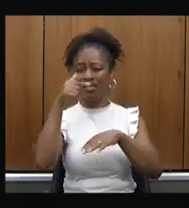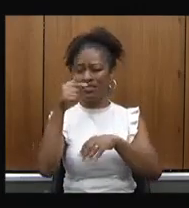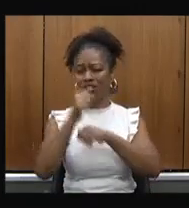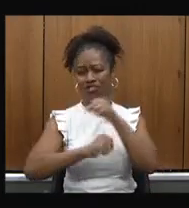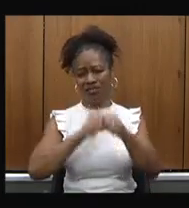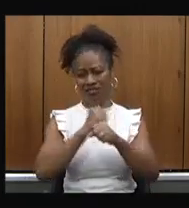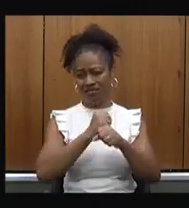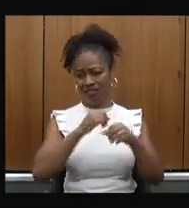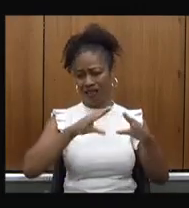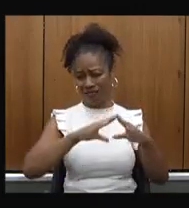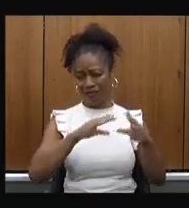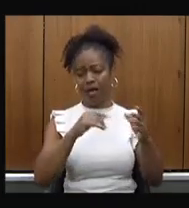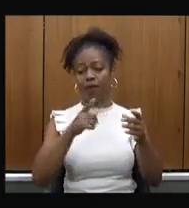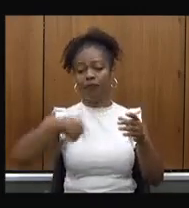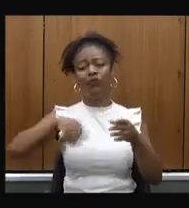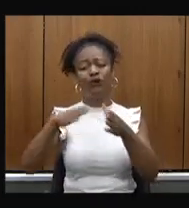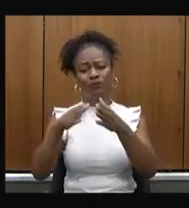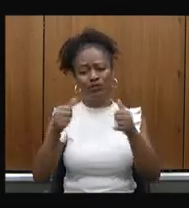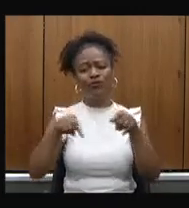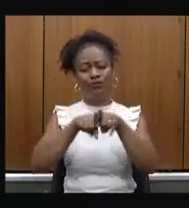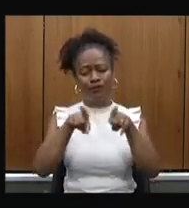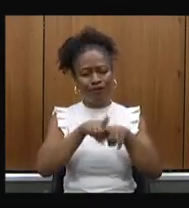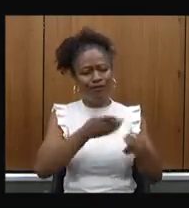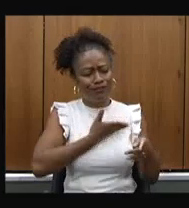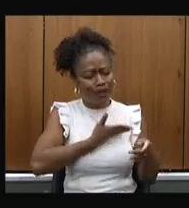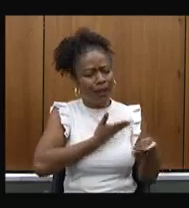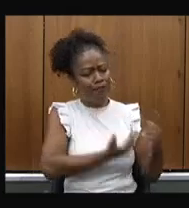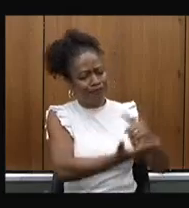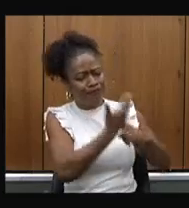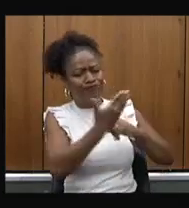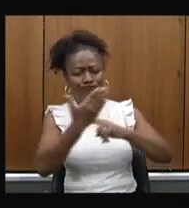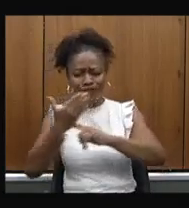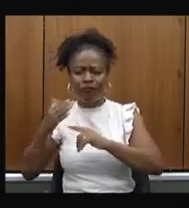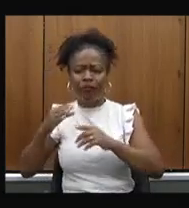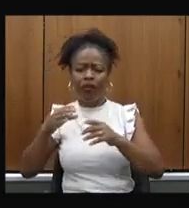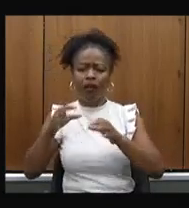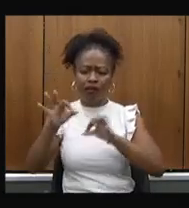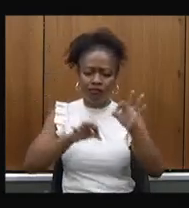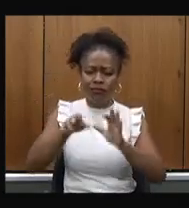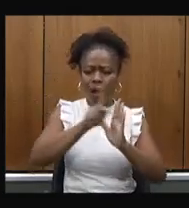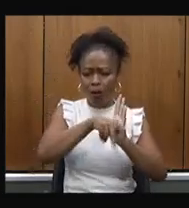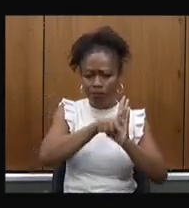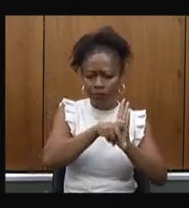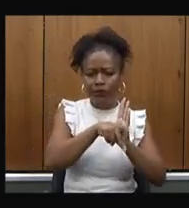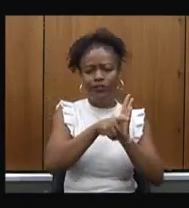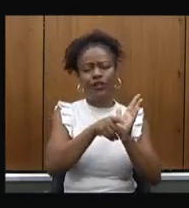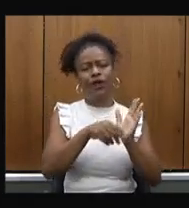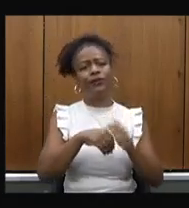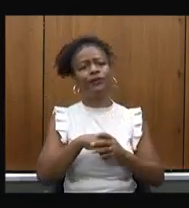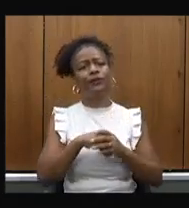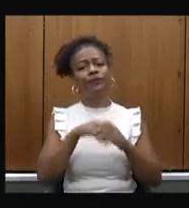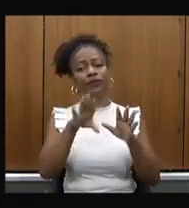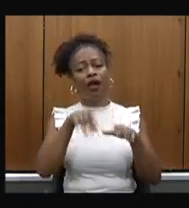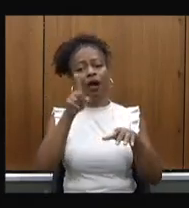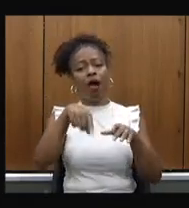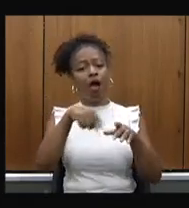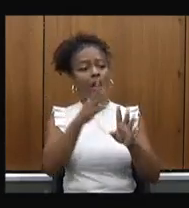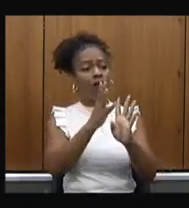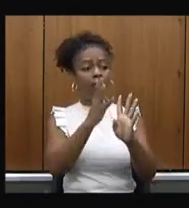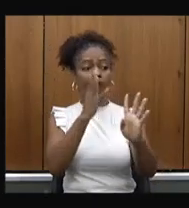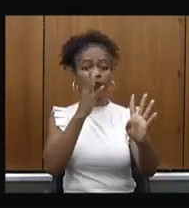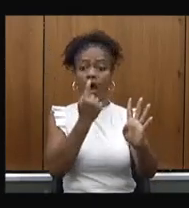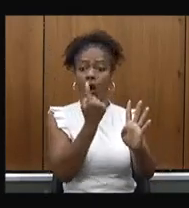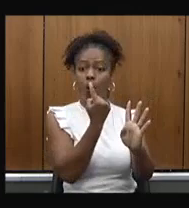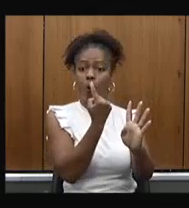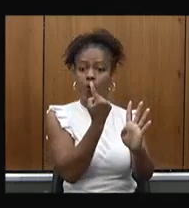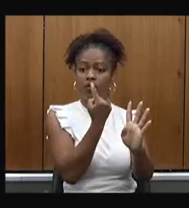e a gente pede aqui também aos colegas para nos ajudar que seja que tramite esse projeto que é criar uma fila única pelo menos de